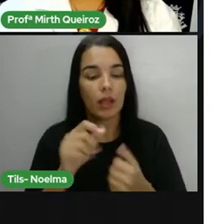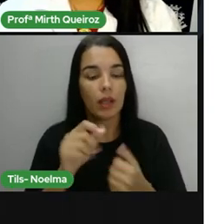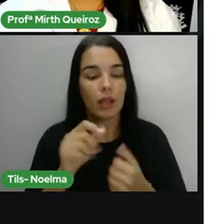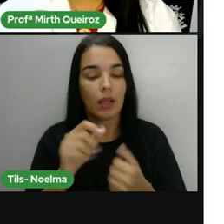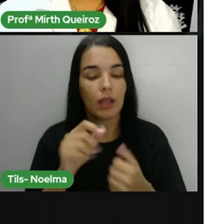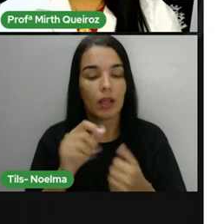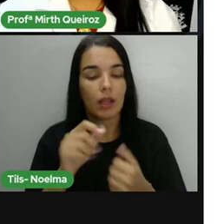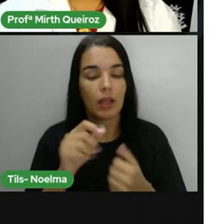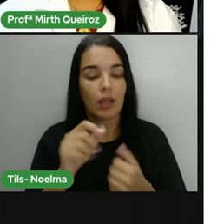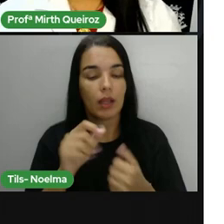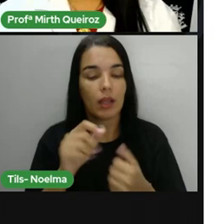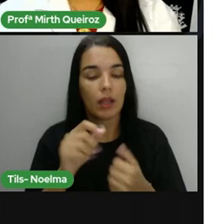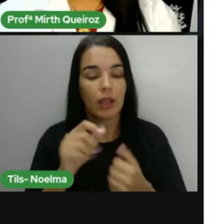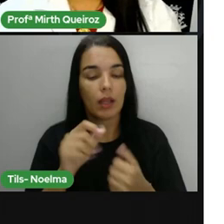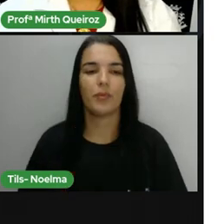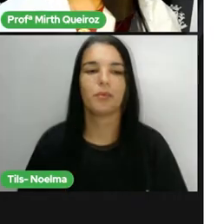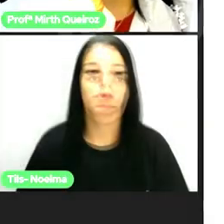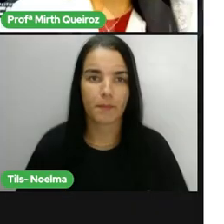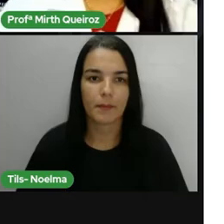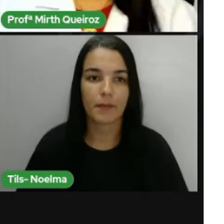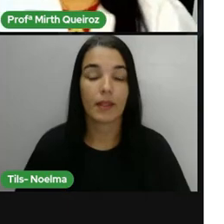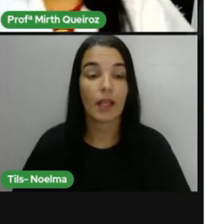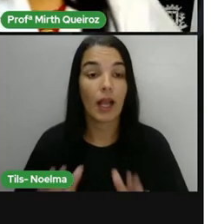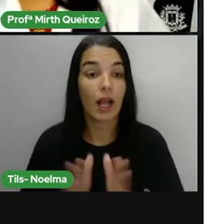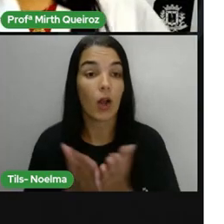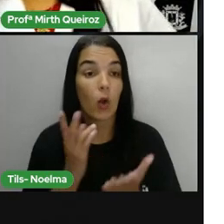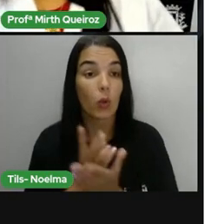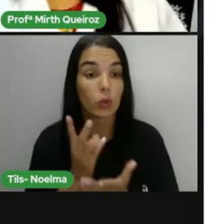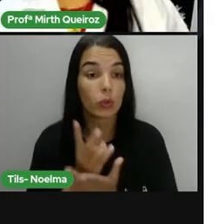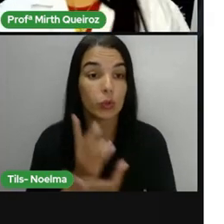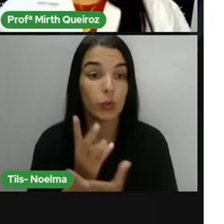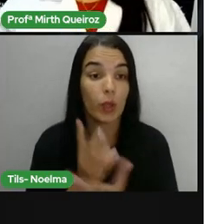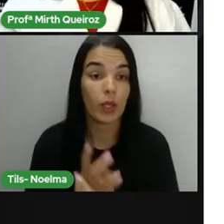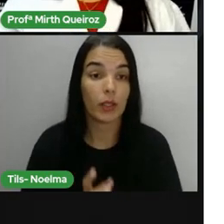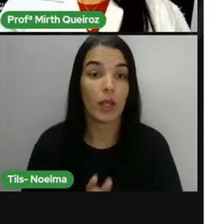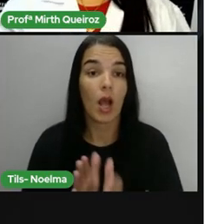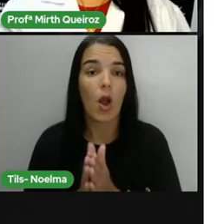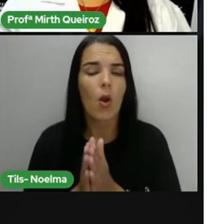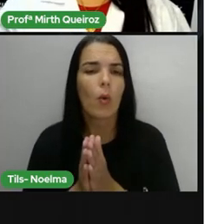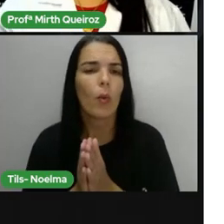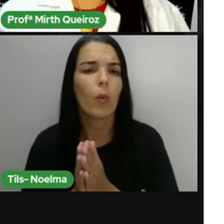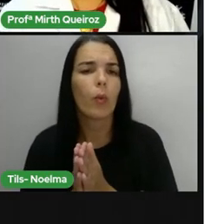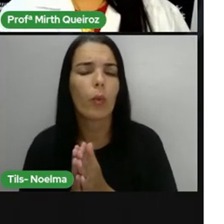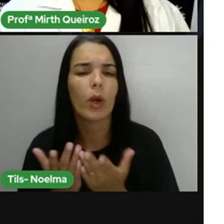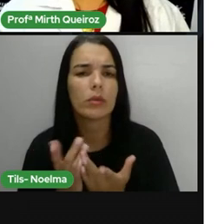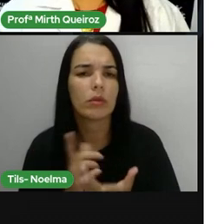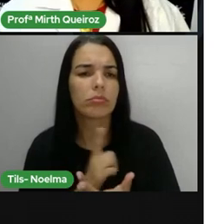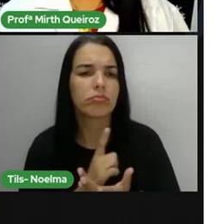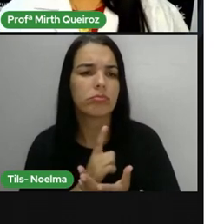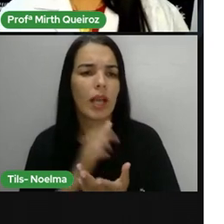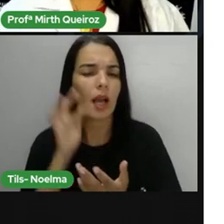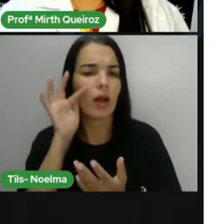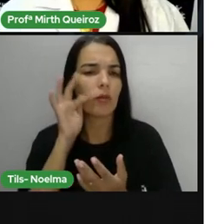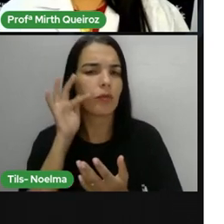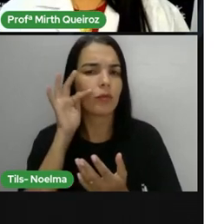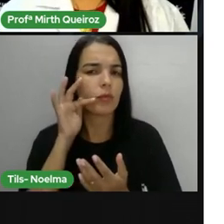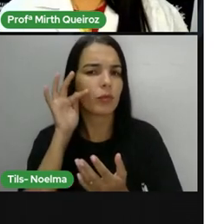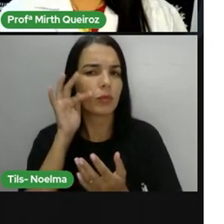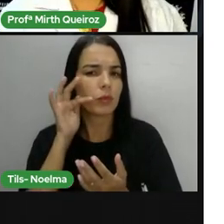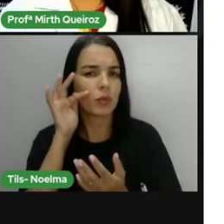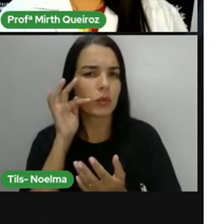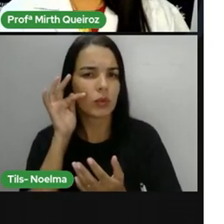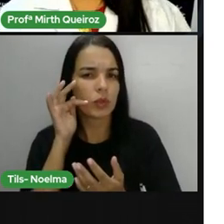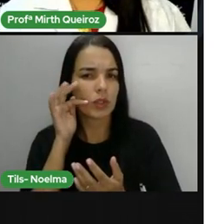.000 pés de umbu. Continuando. Quando se processa as frutas,